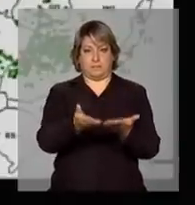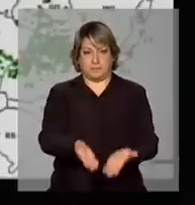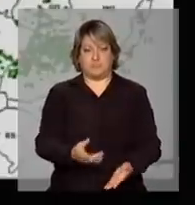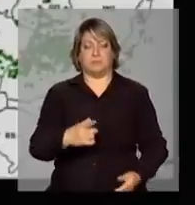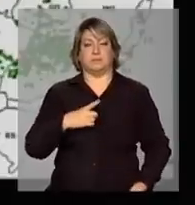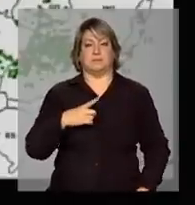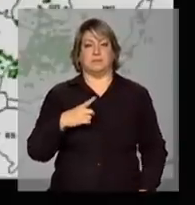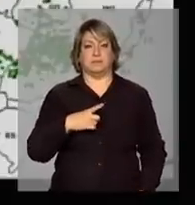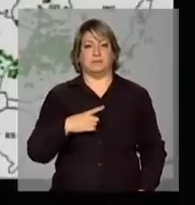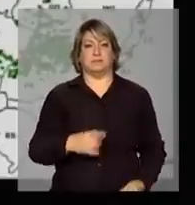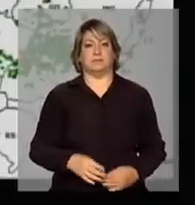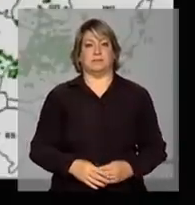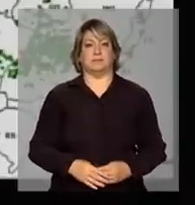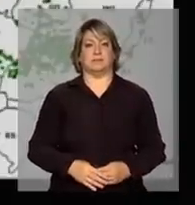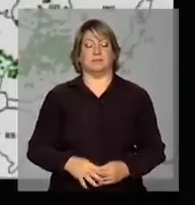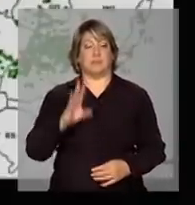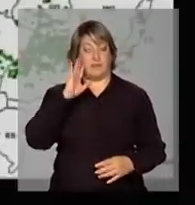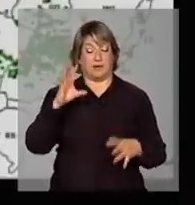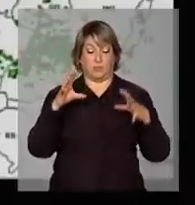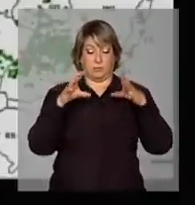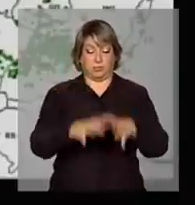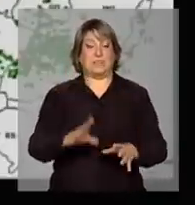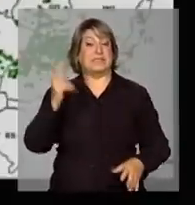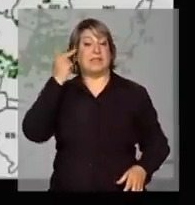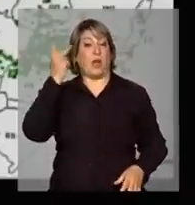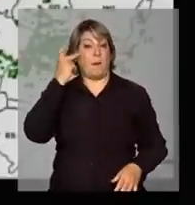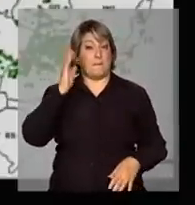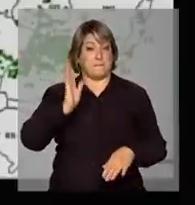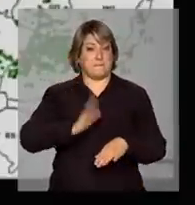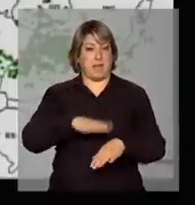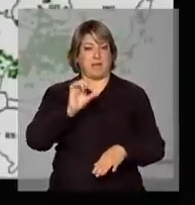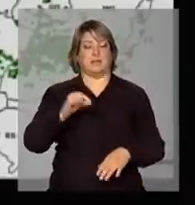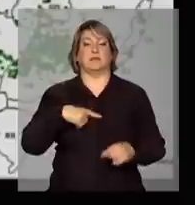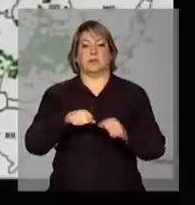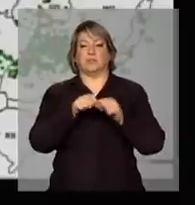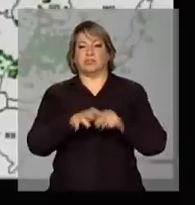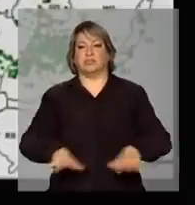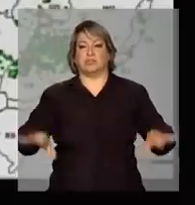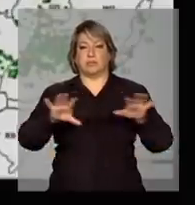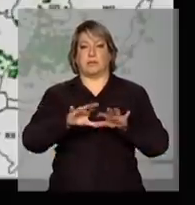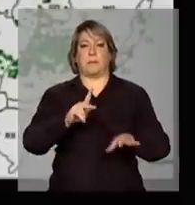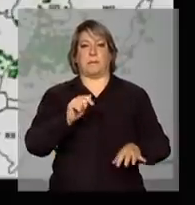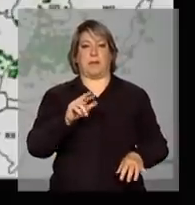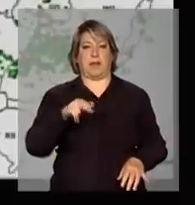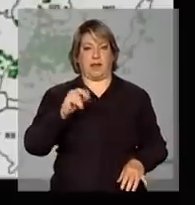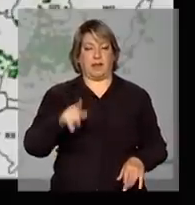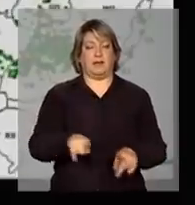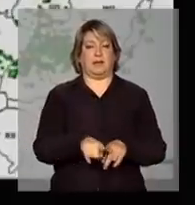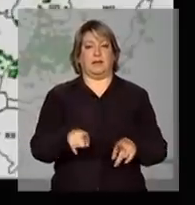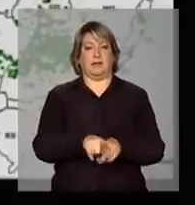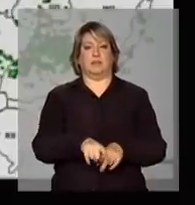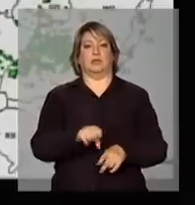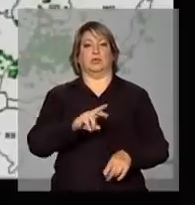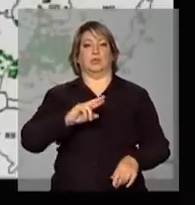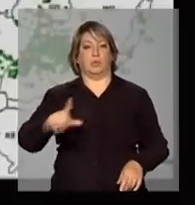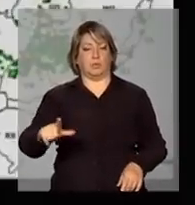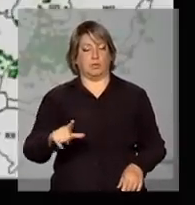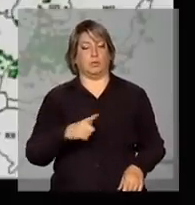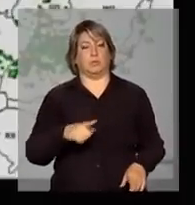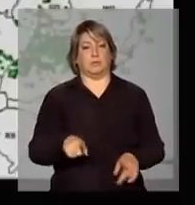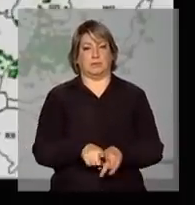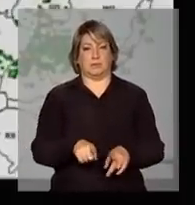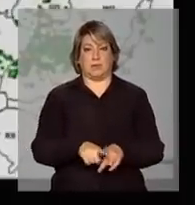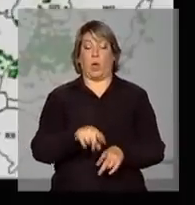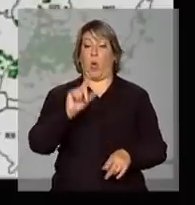em São Paulo, que todo mundo já conhece, com a expansão que houve em Paraná, Mato Grosso do Sul, Goiás tem crescido de forma